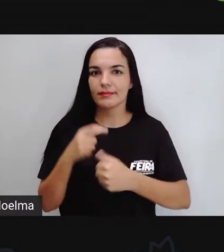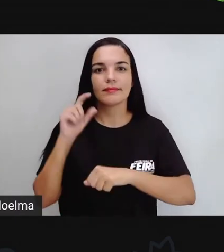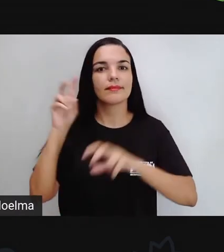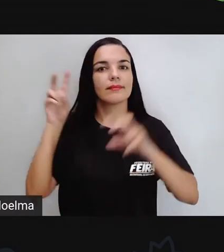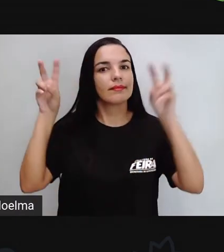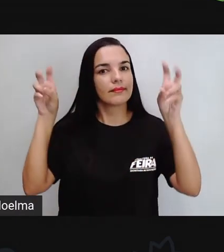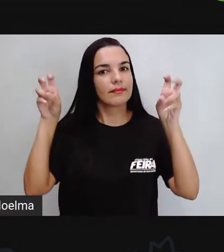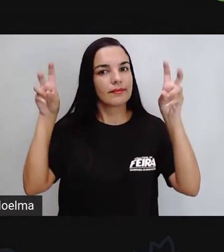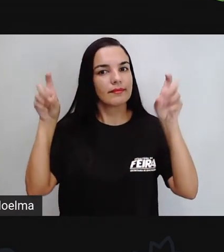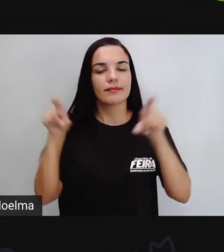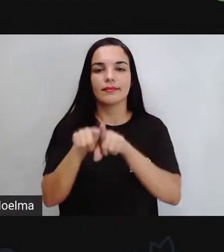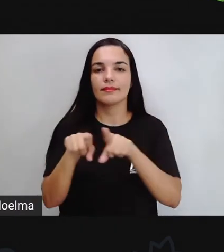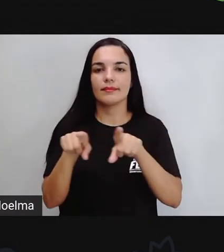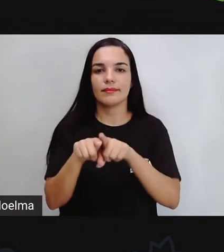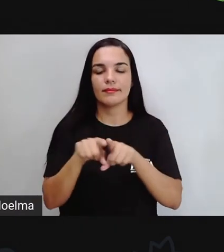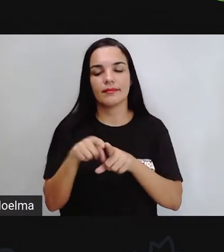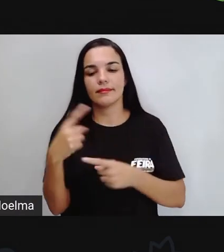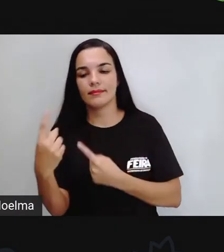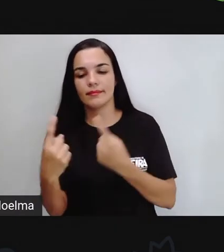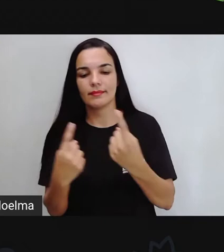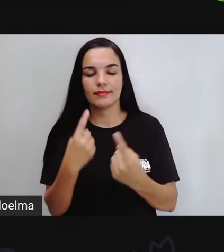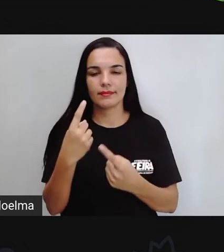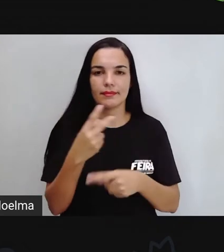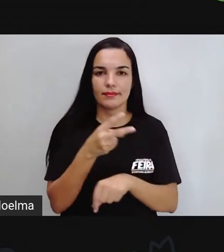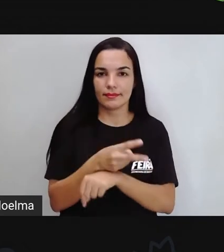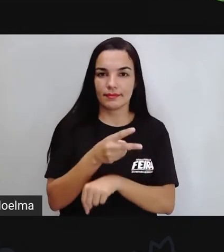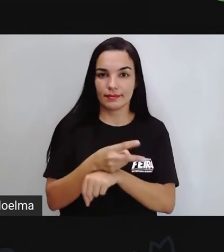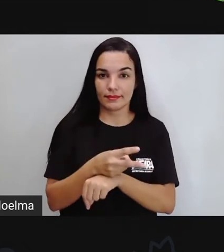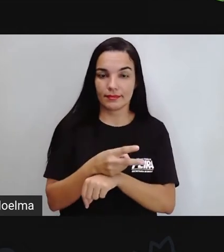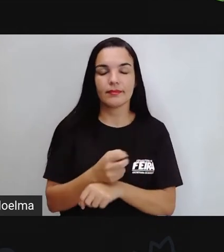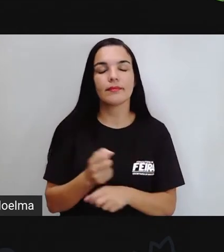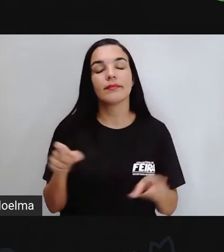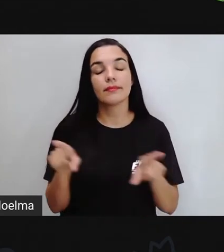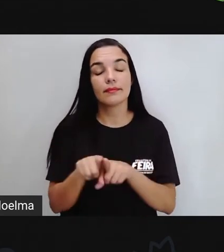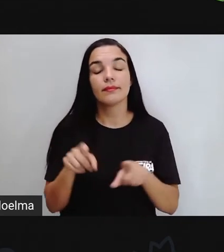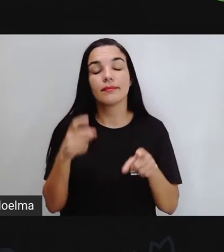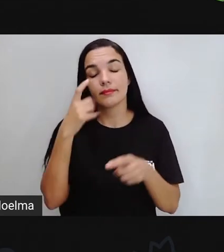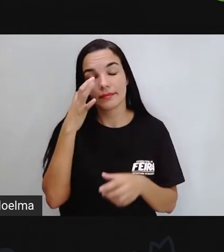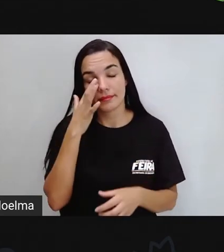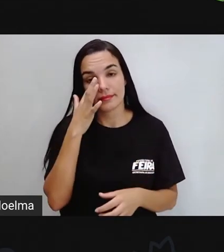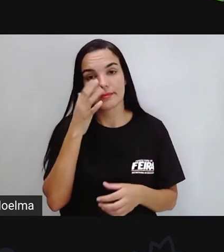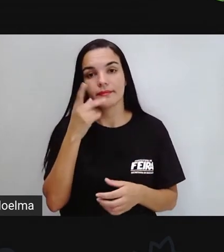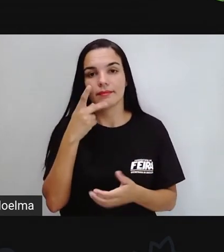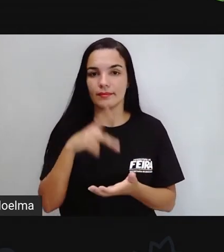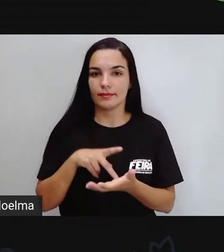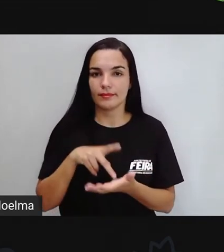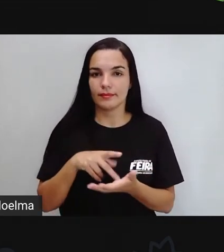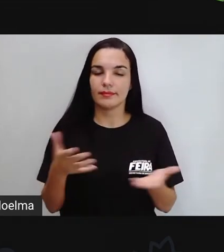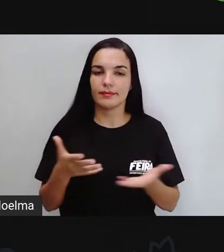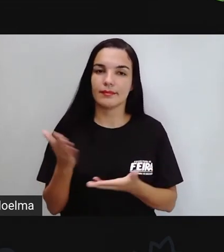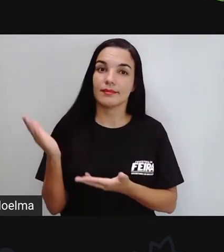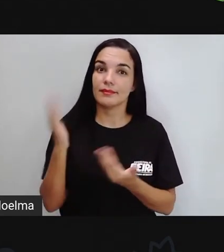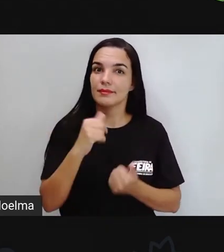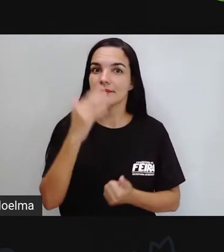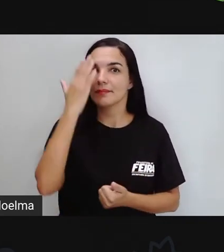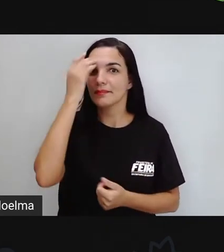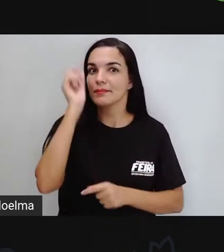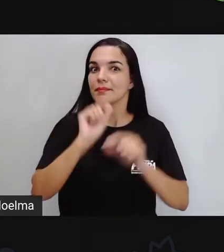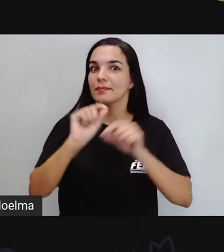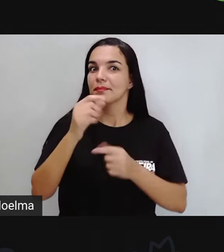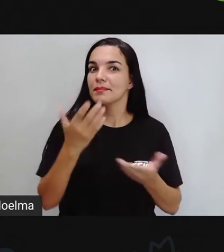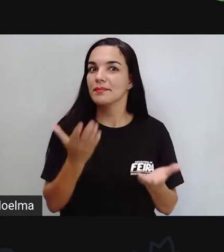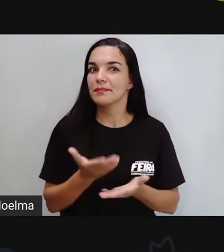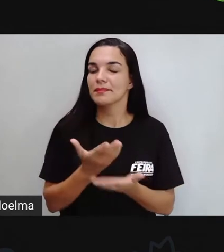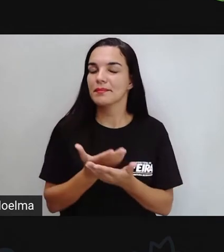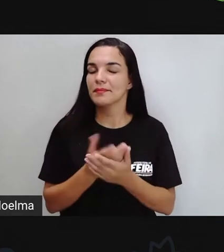que nós trabalhamos em cada videoaula, certo? Então prestem bastante atenção e vamos lá saber sobre o que nós